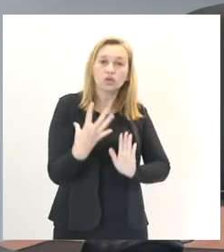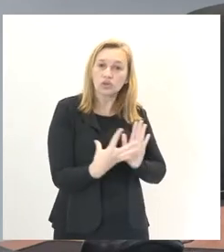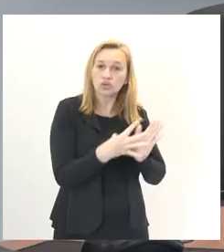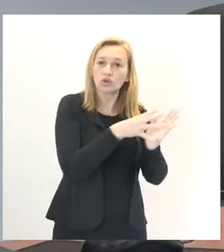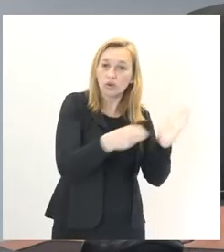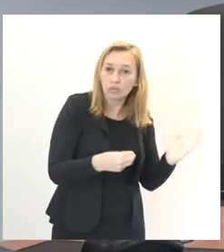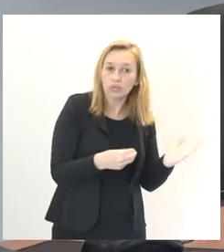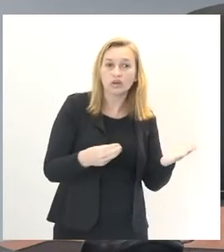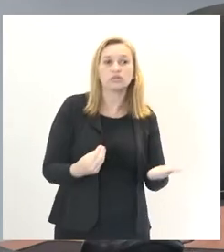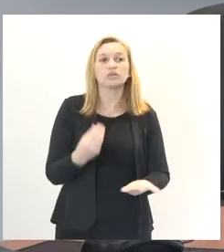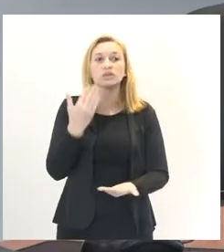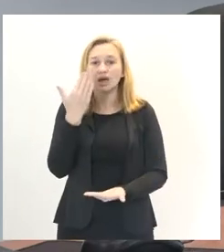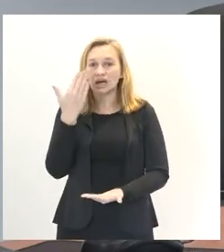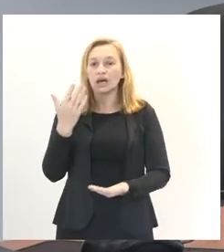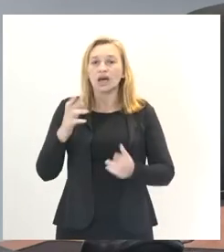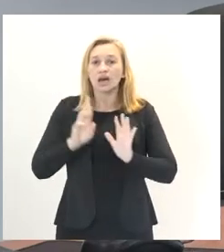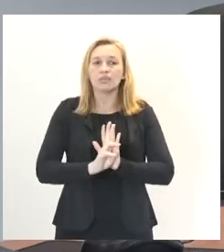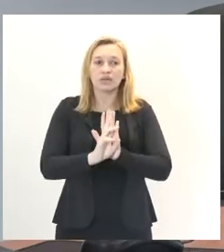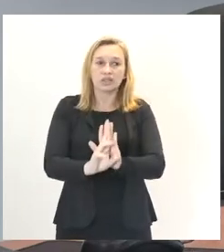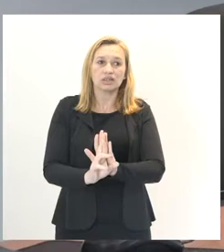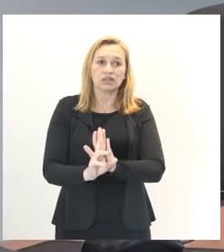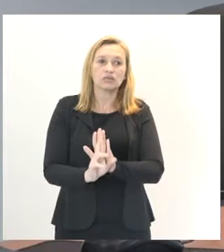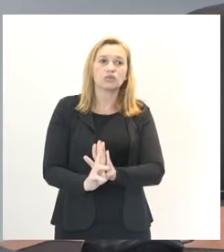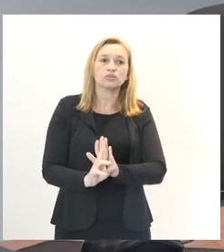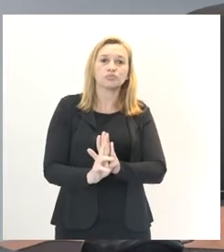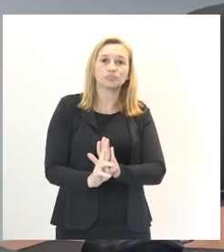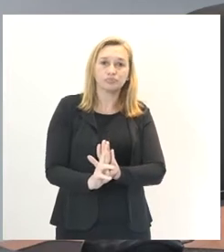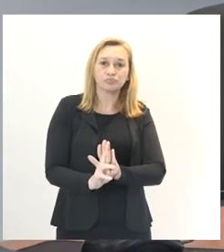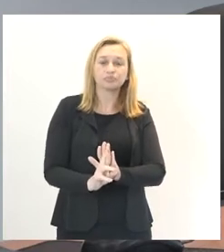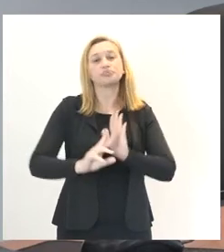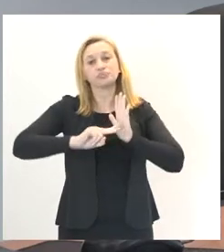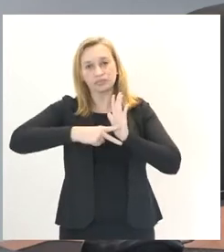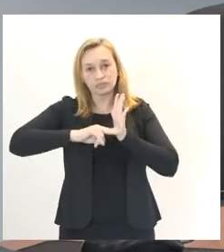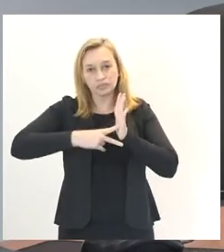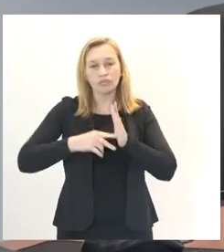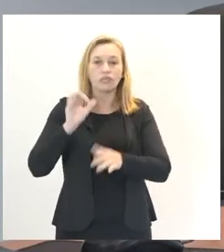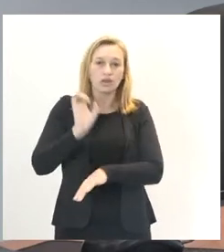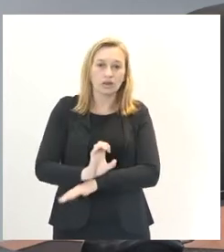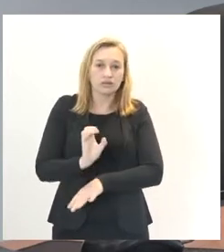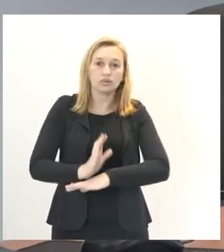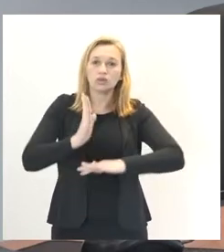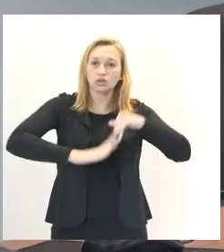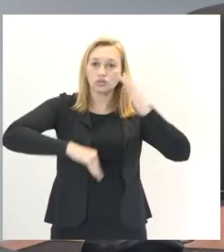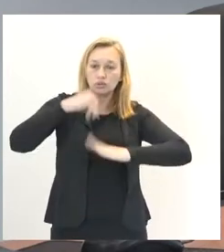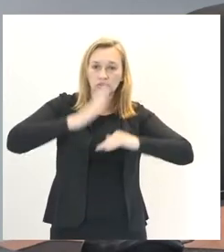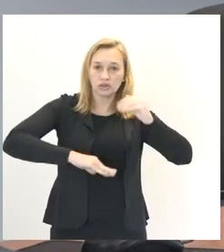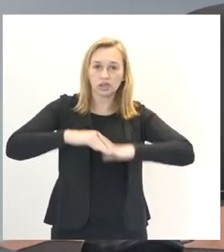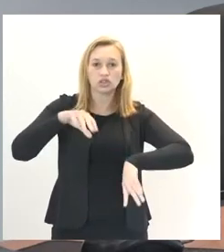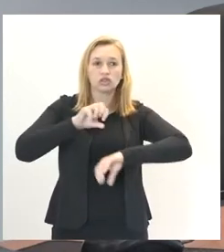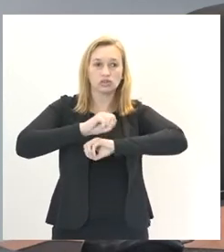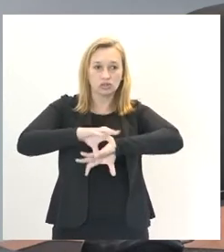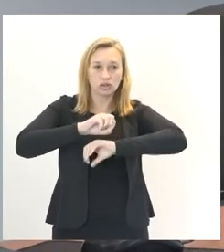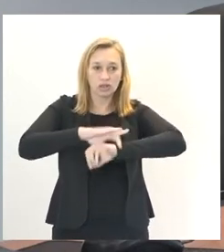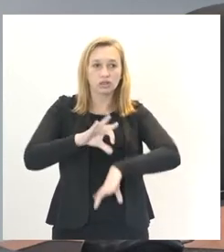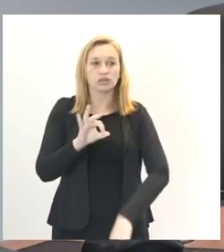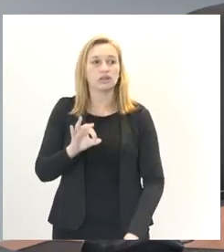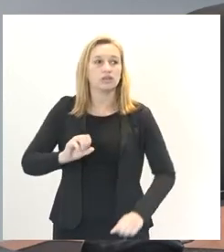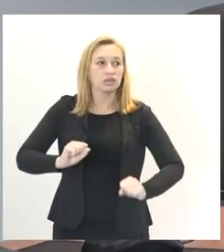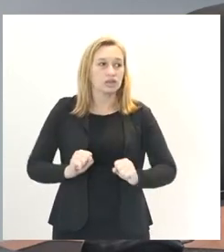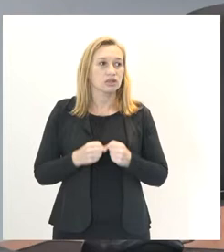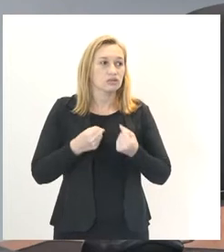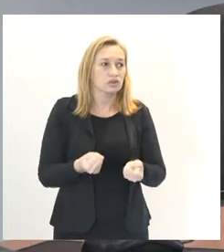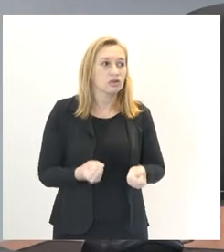representatividade, no papel que o Sindicato Estadual dos Profissionais da Educação, papel que desempenha.